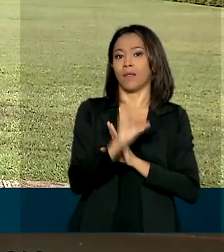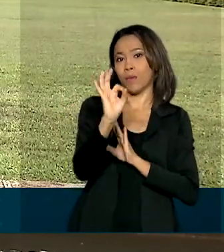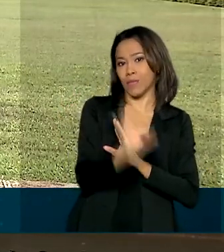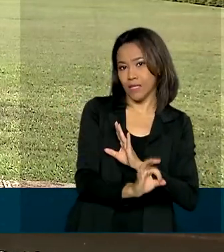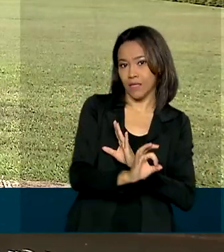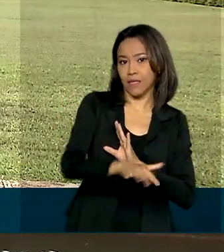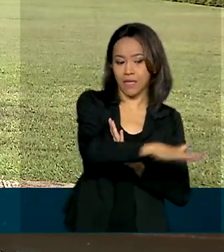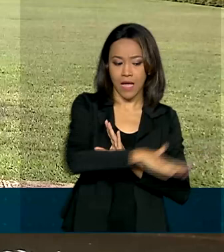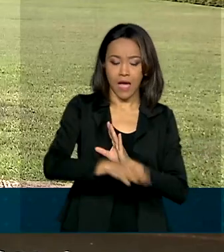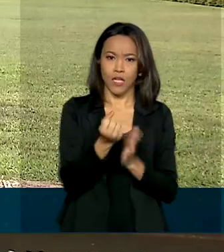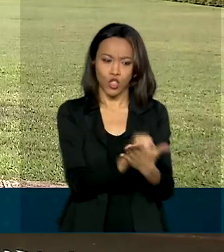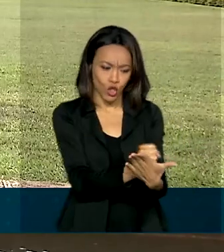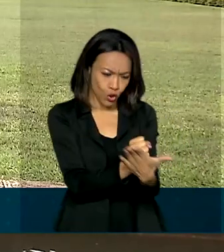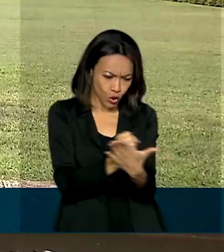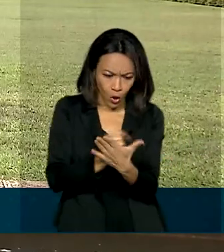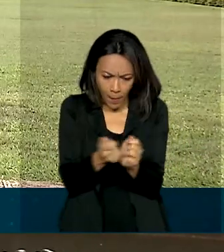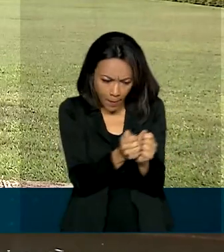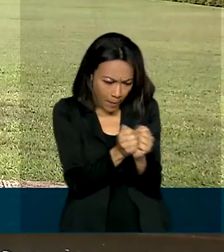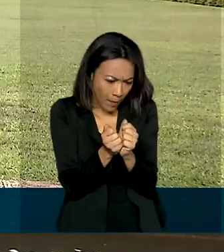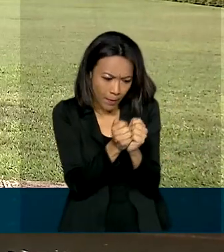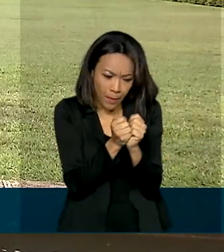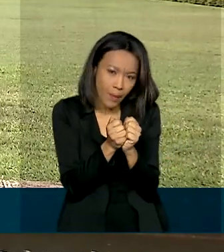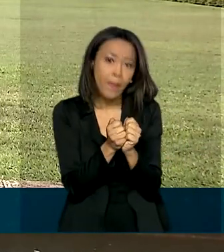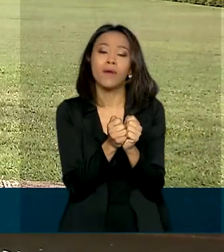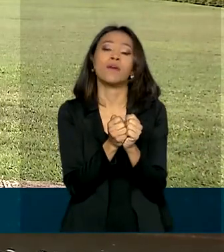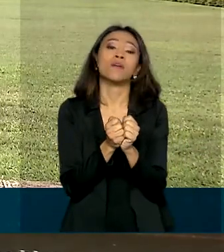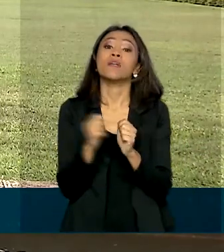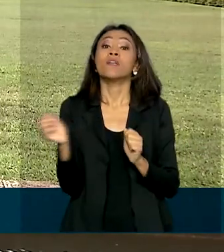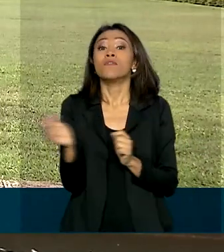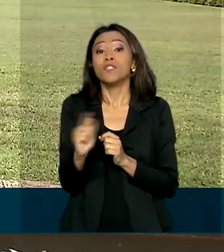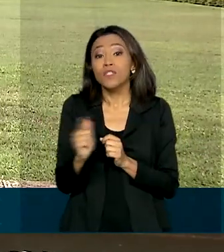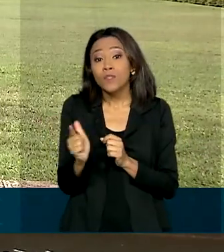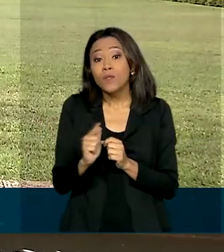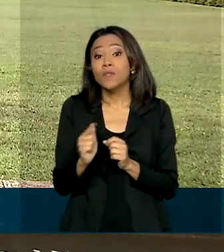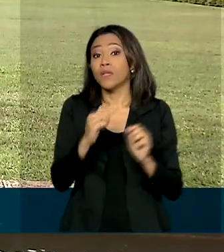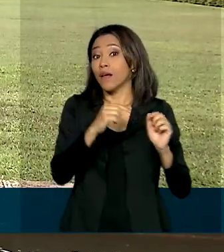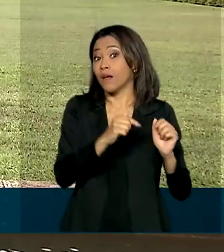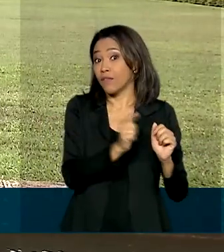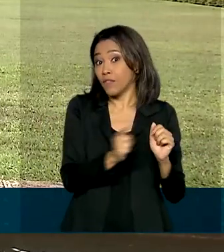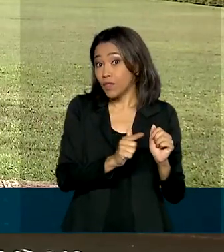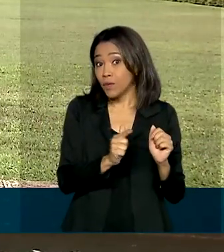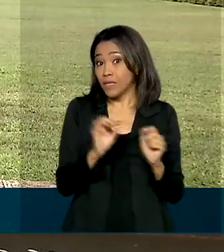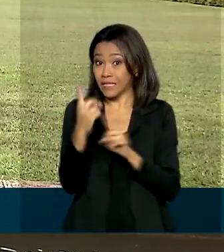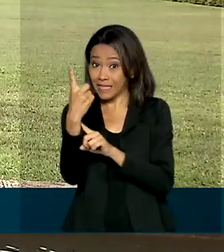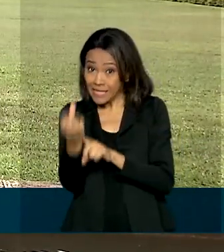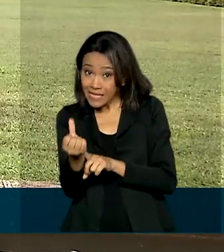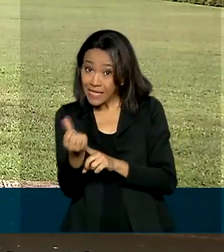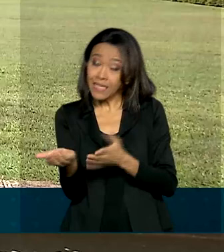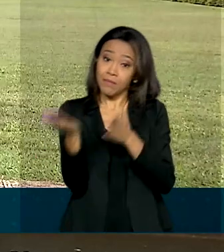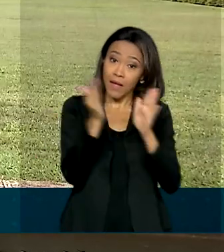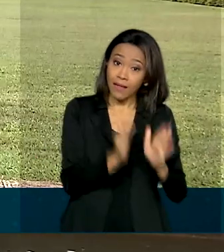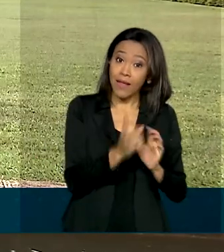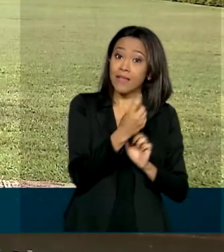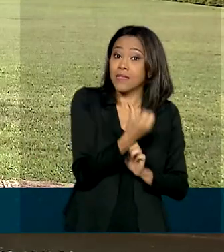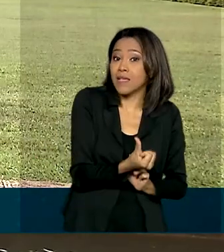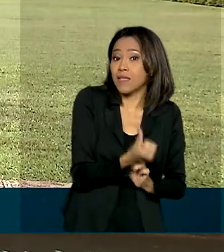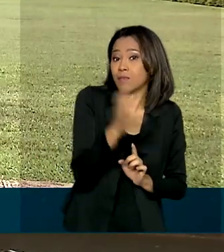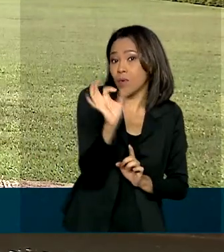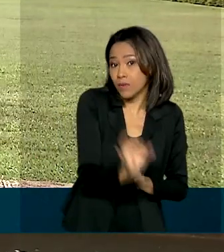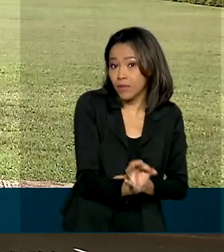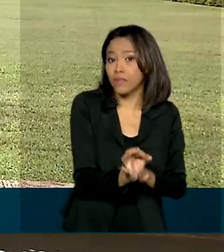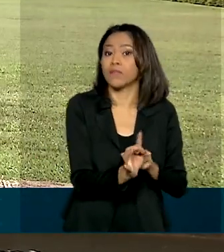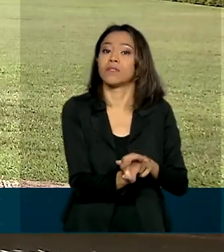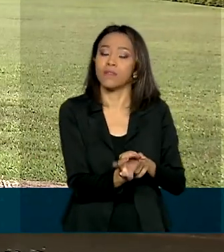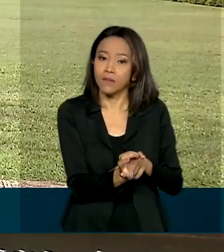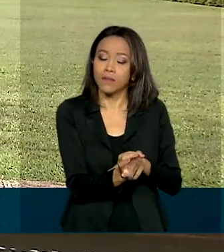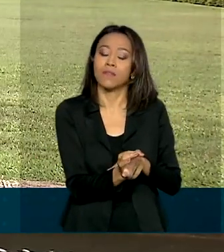jogos de videogame. De 32% para 22% para partes e acessórios e de 16% para 6% para máquinas com tela